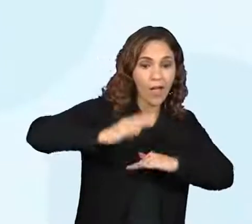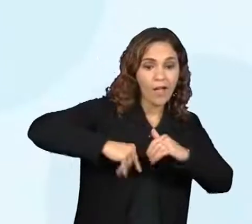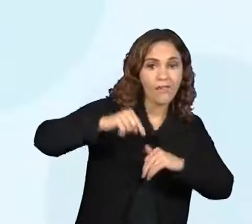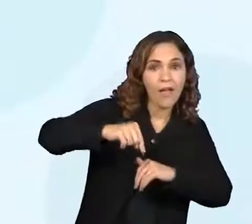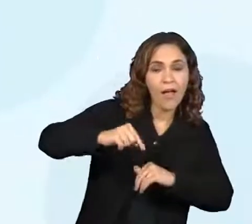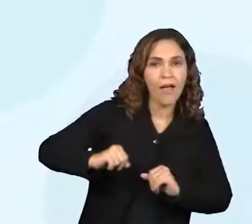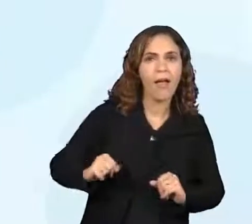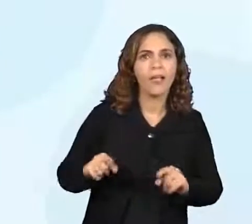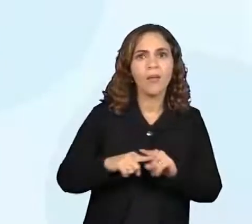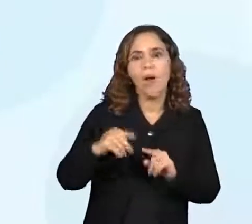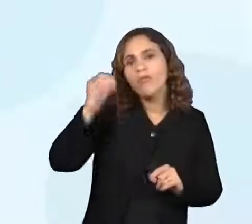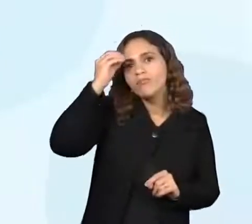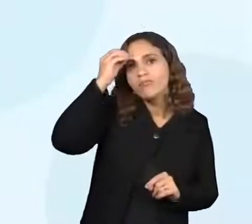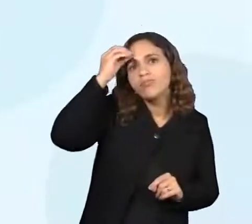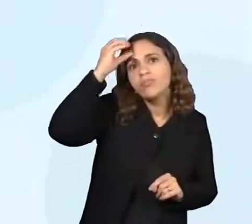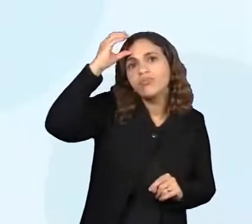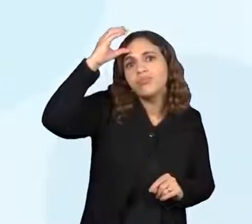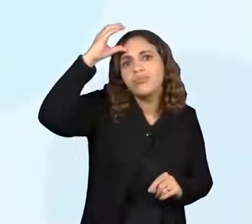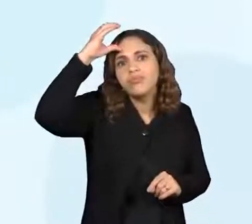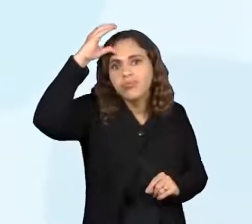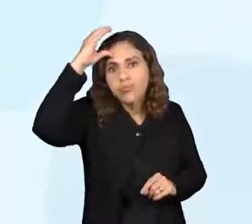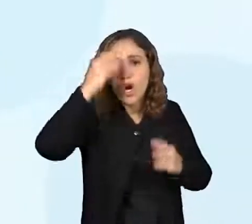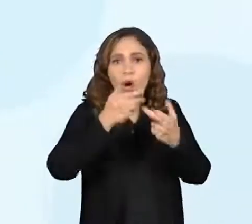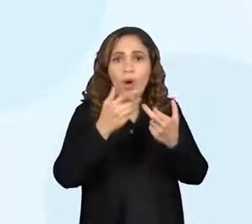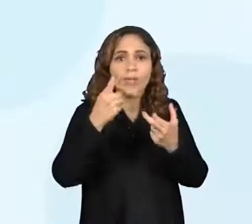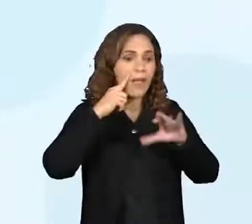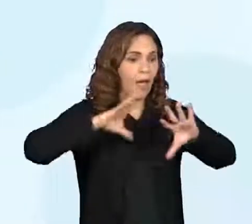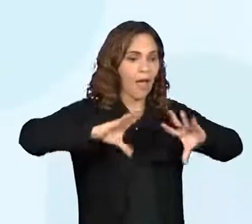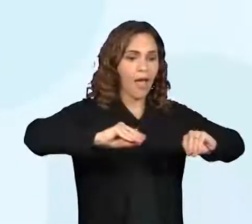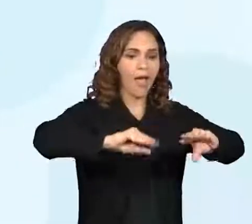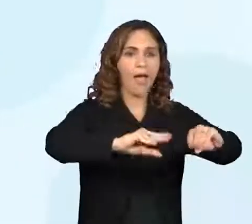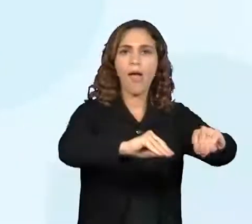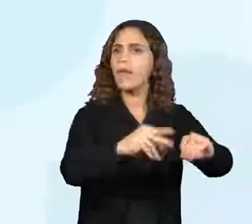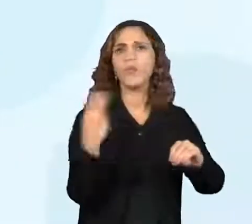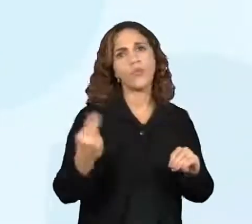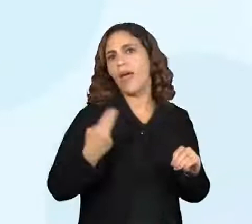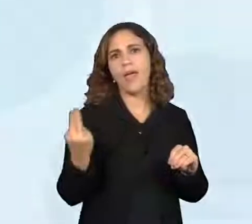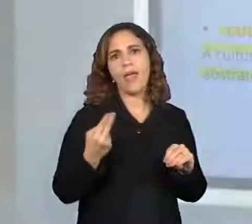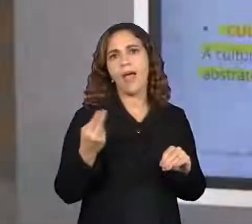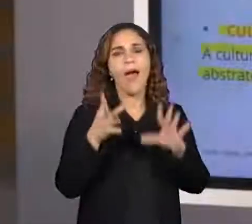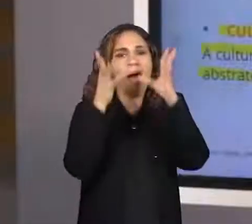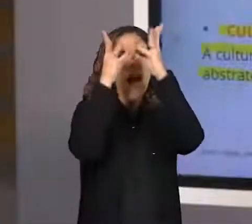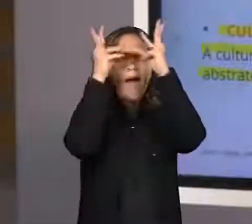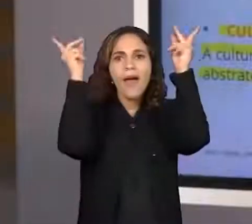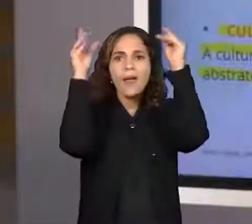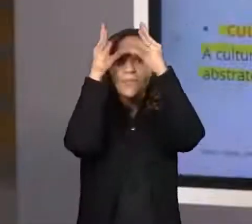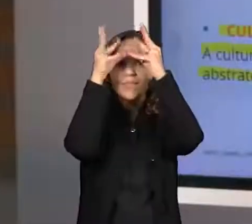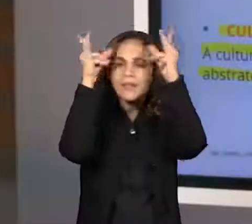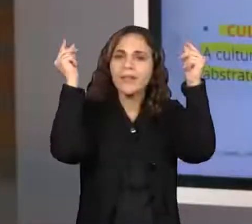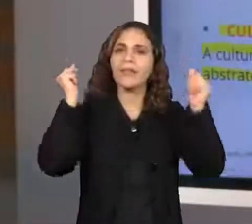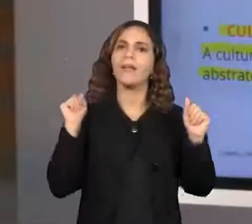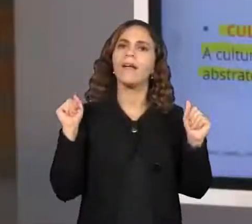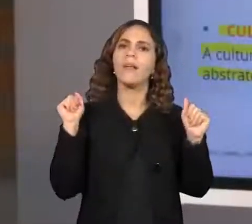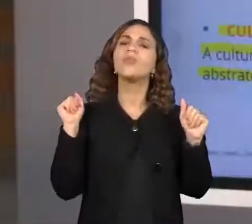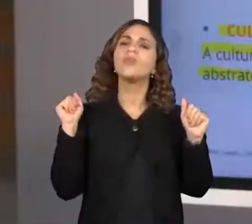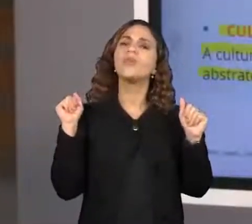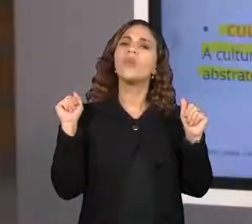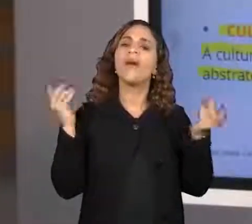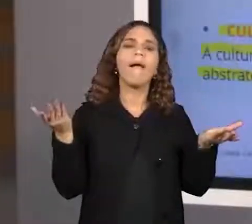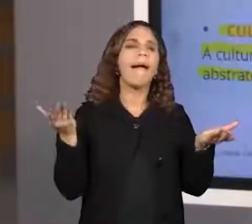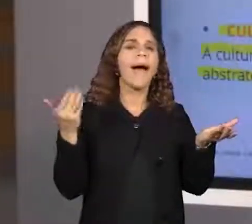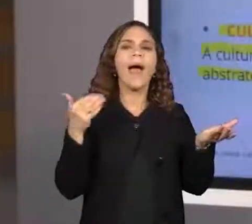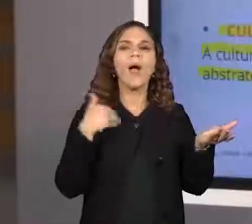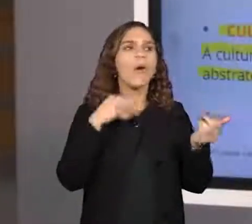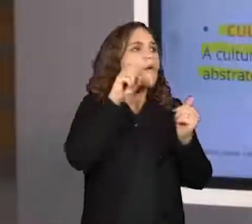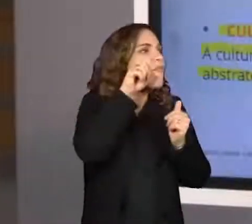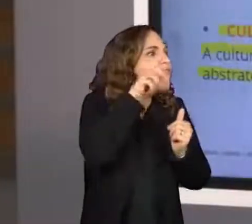Muito bem. Então, toda vez que eu falar de cultura imaterial, eu estou pensando em algo que é